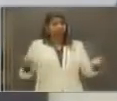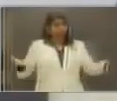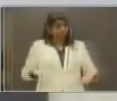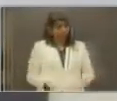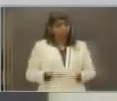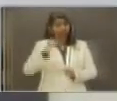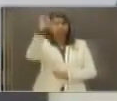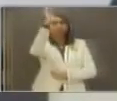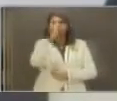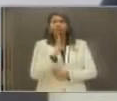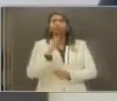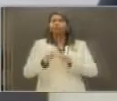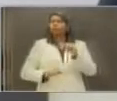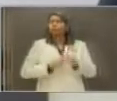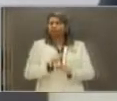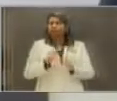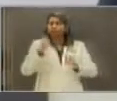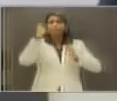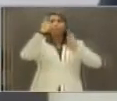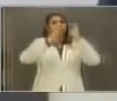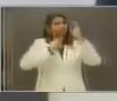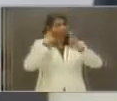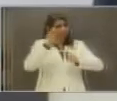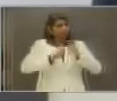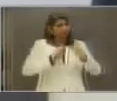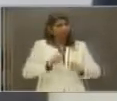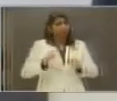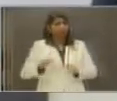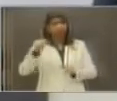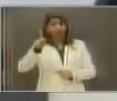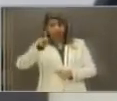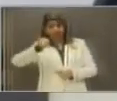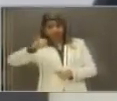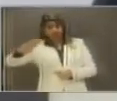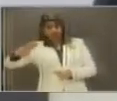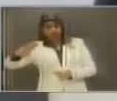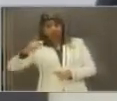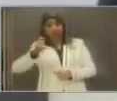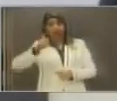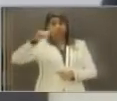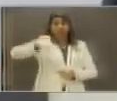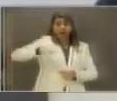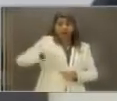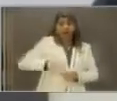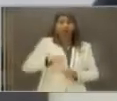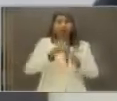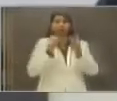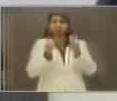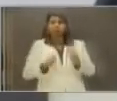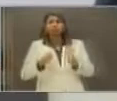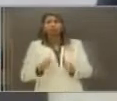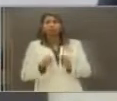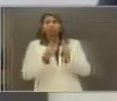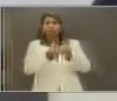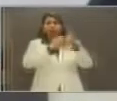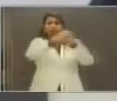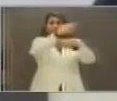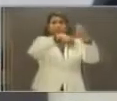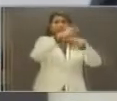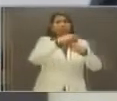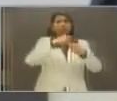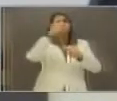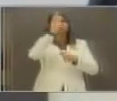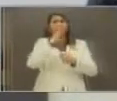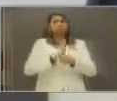preocupante, em que o PIB está baixo, portanto, a economia brasileira paralisada,